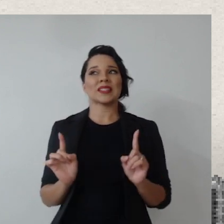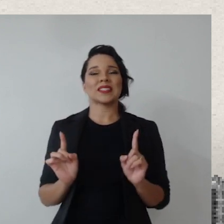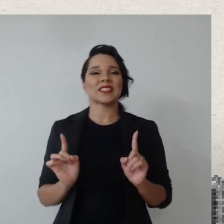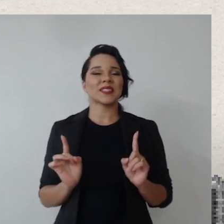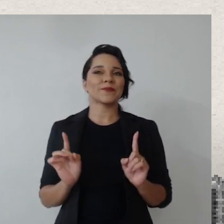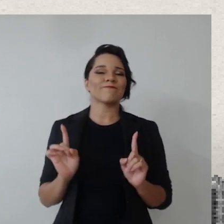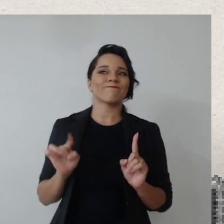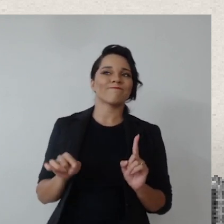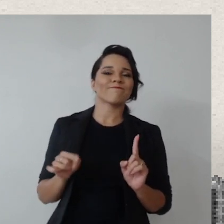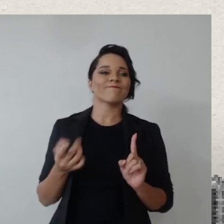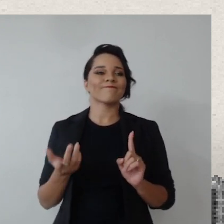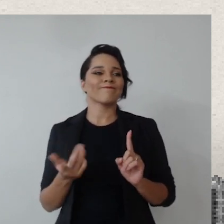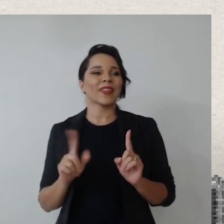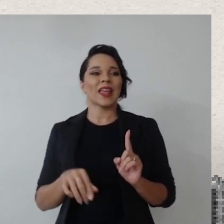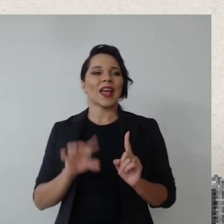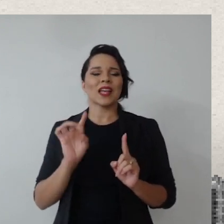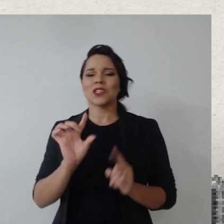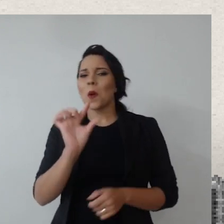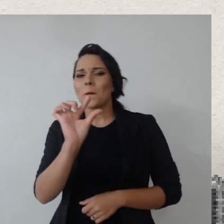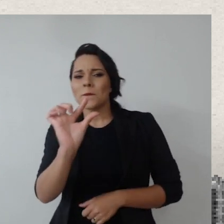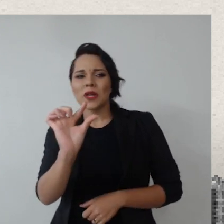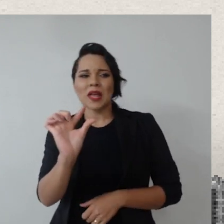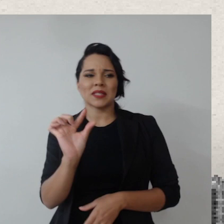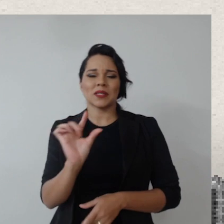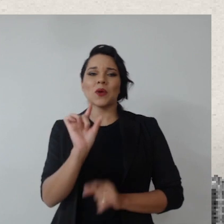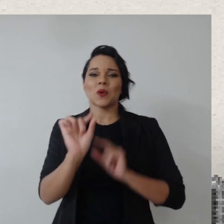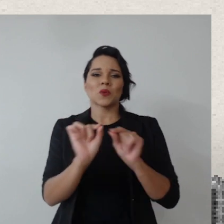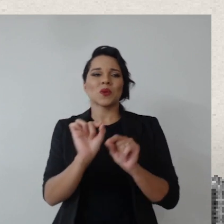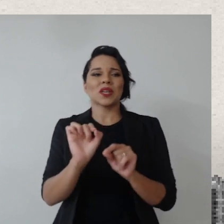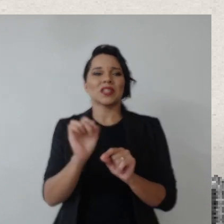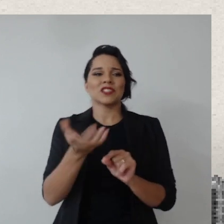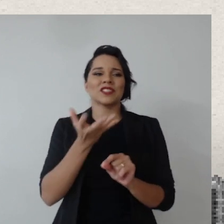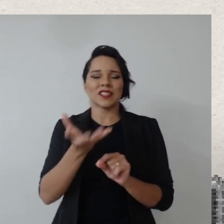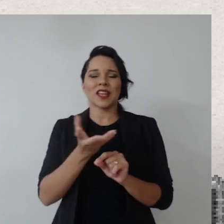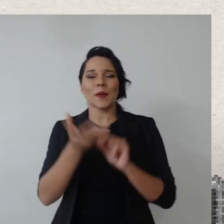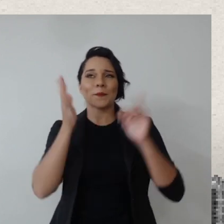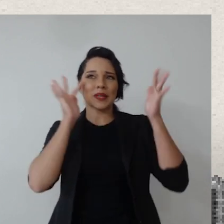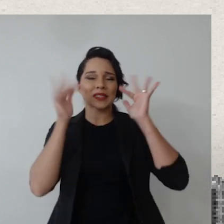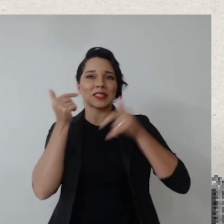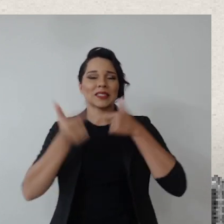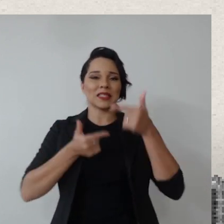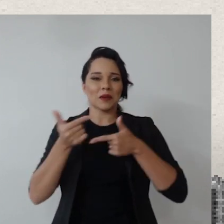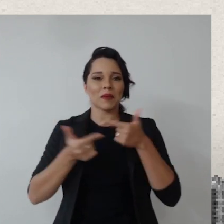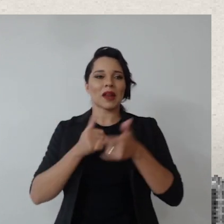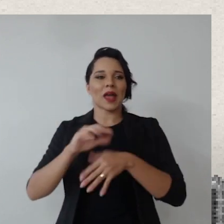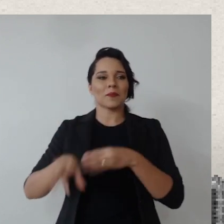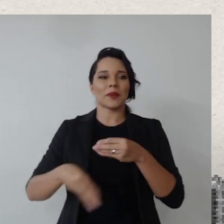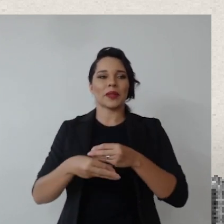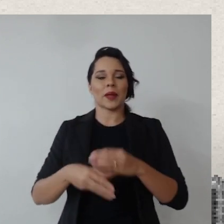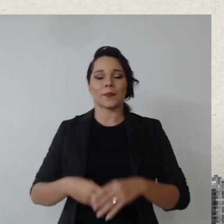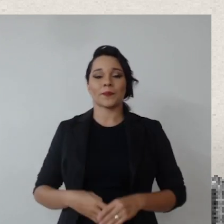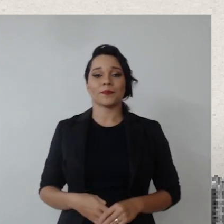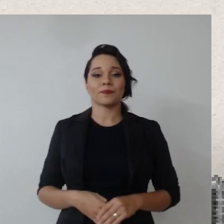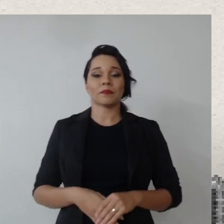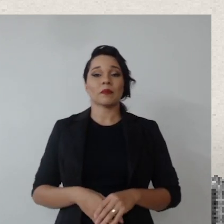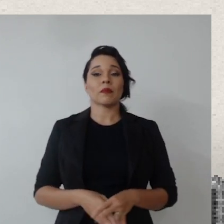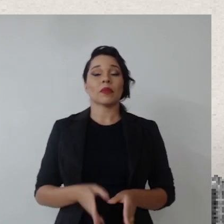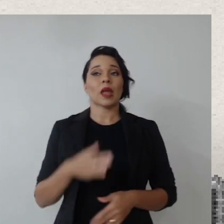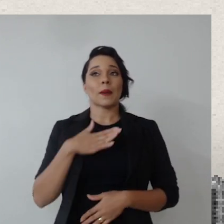essa, é assim, é só uma pontinha do iceberg que a gente está pensando em trabalhar, implementar,